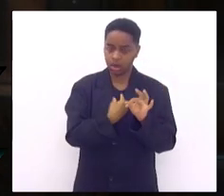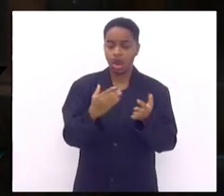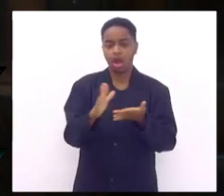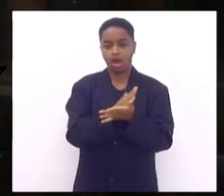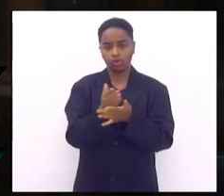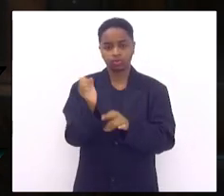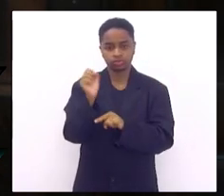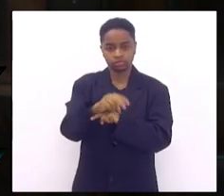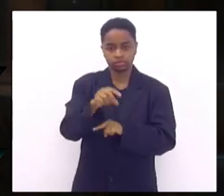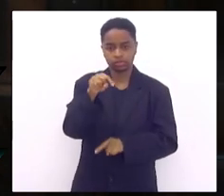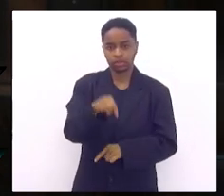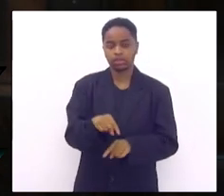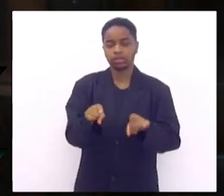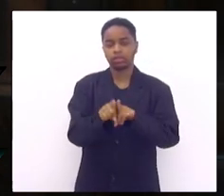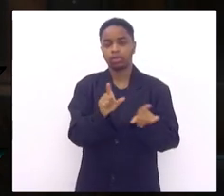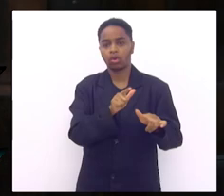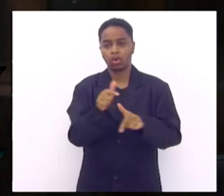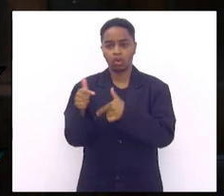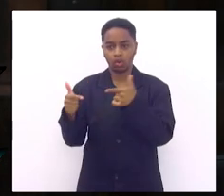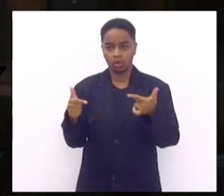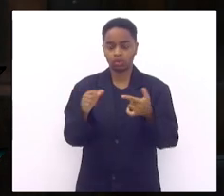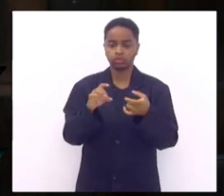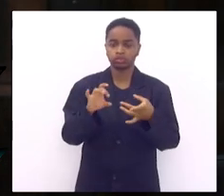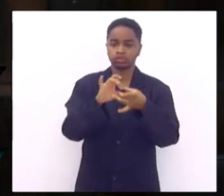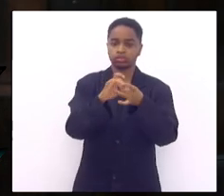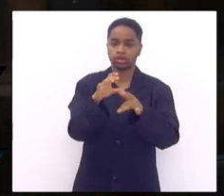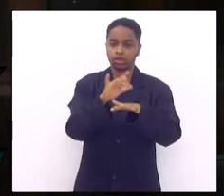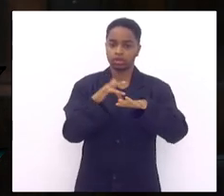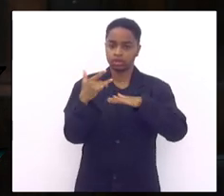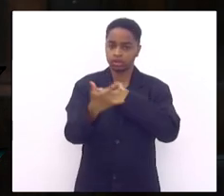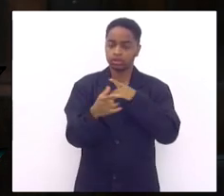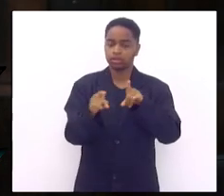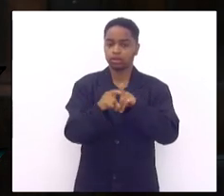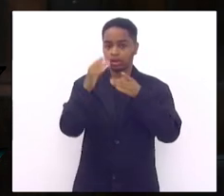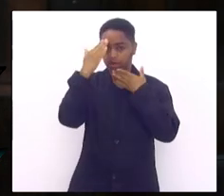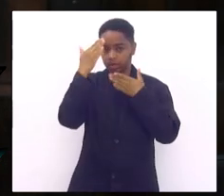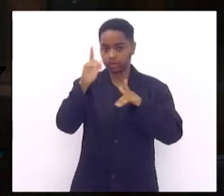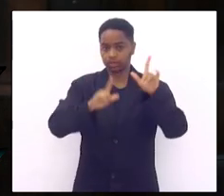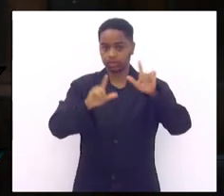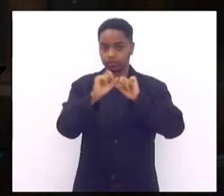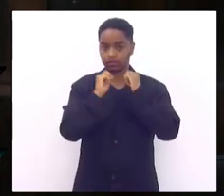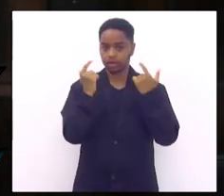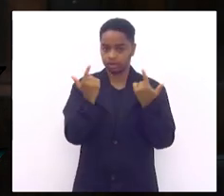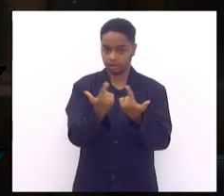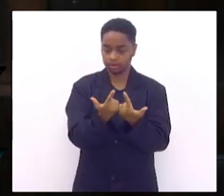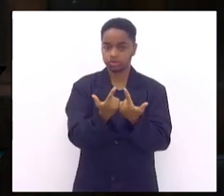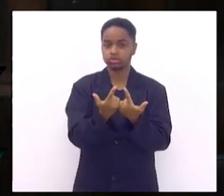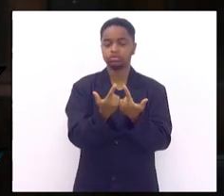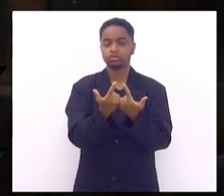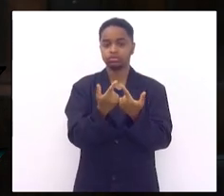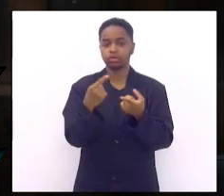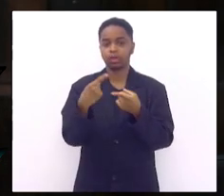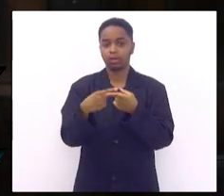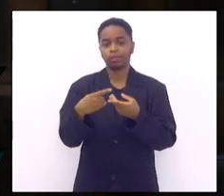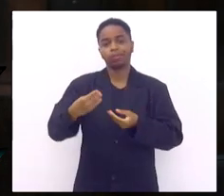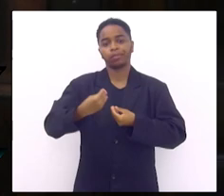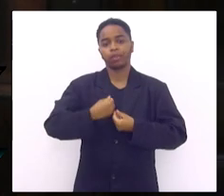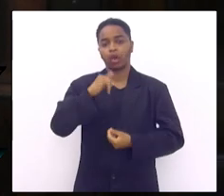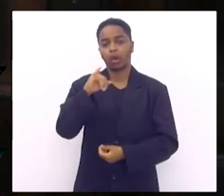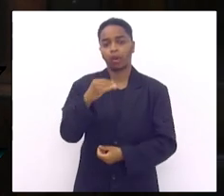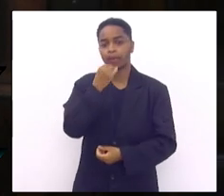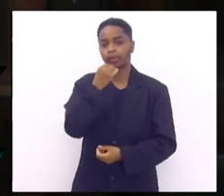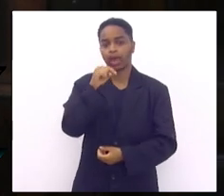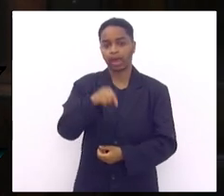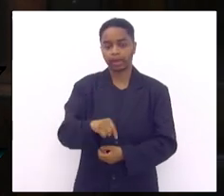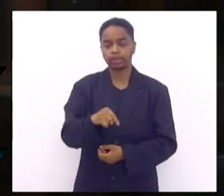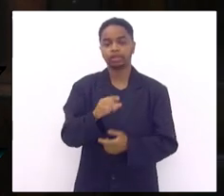plenário outros também através das redes sociais queria agradecer também muito a TV Alerj pela oportunidade de estar aqui dando